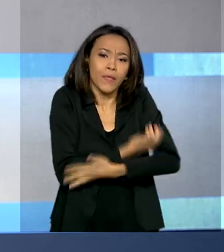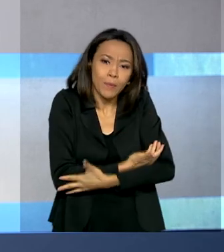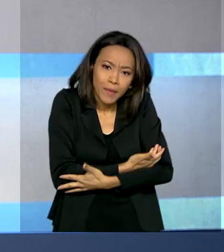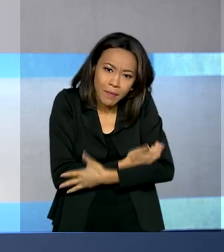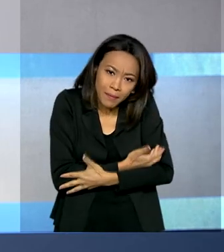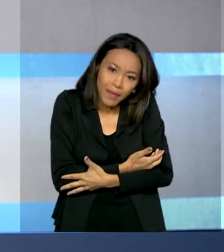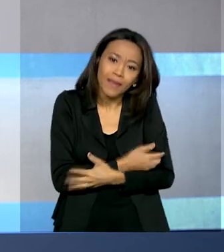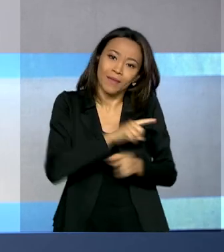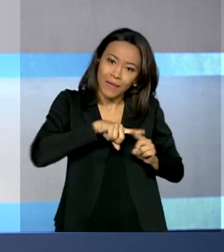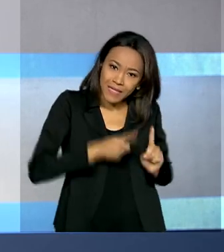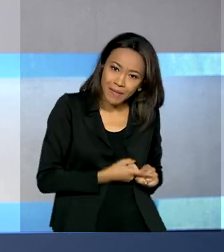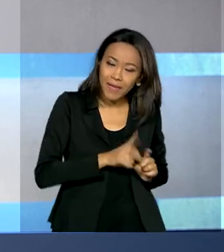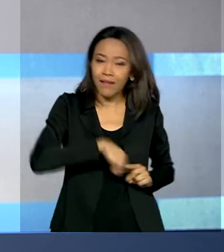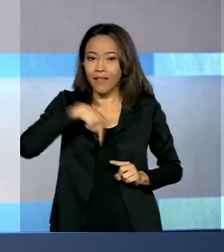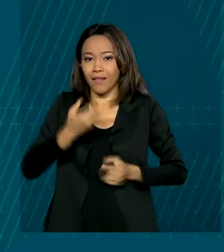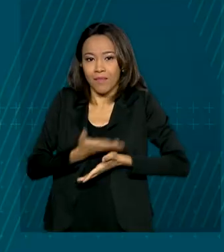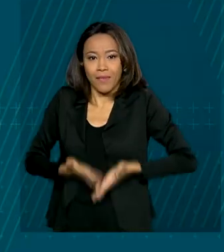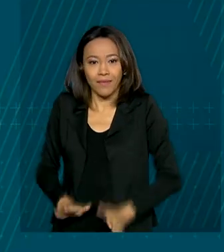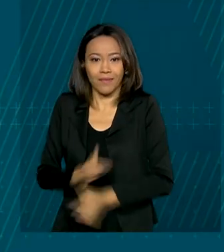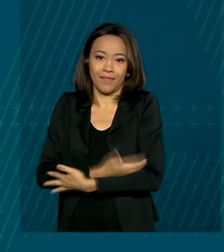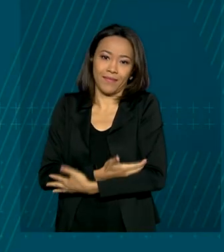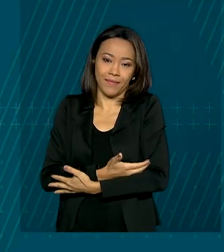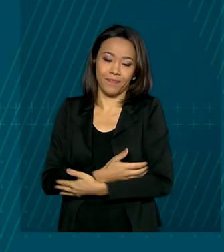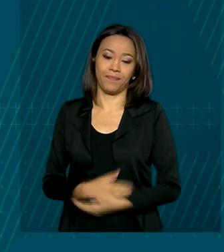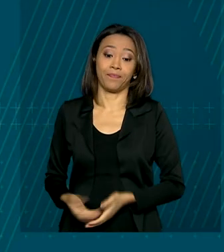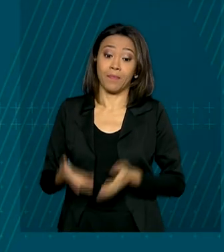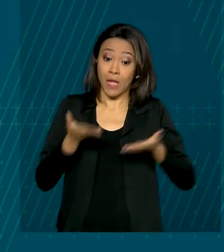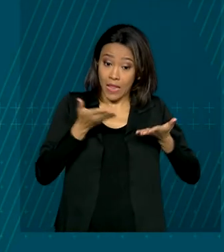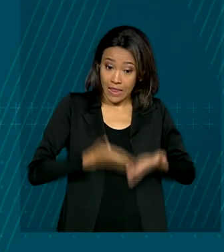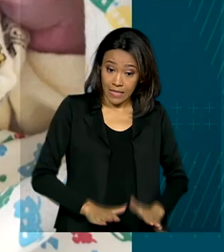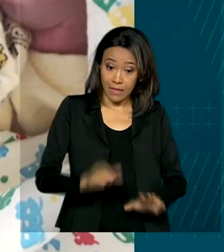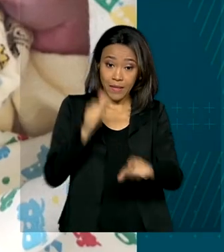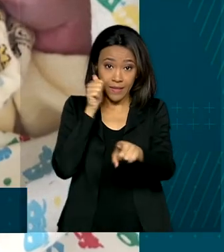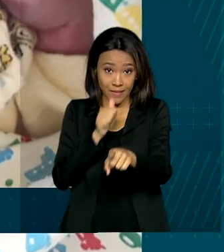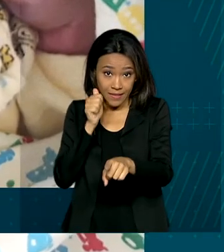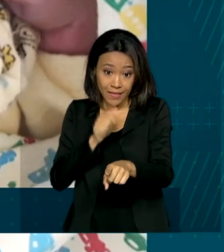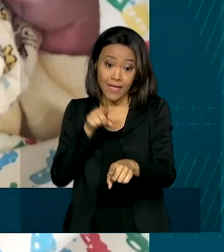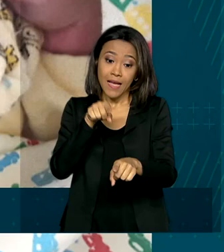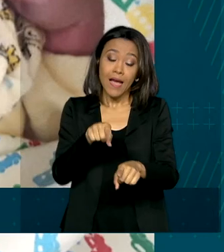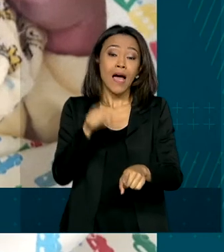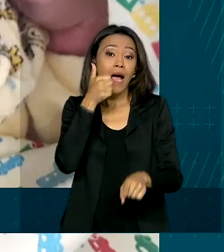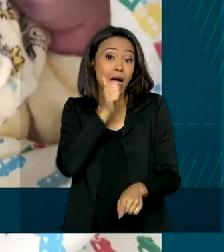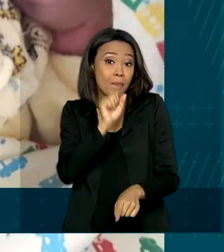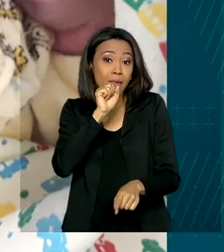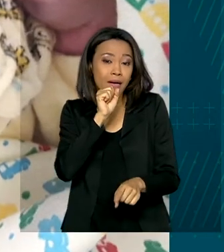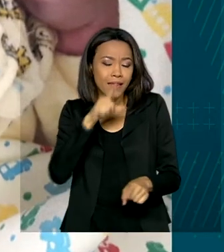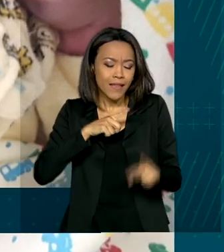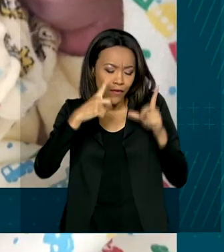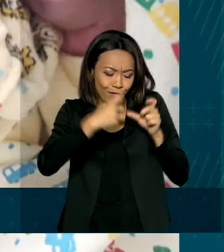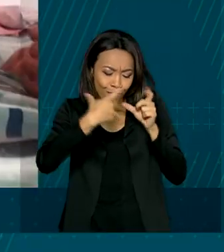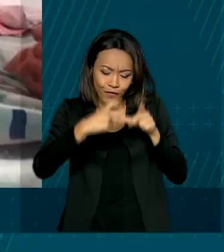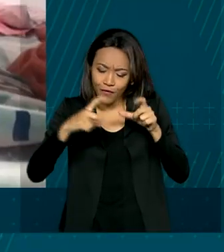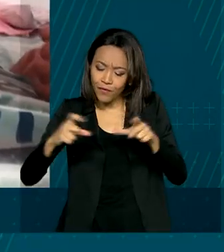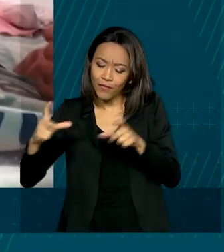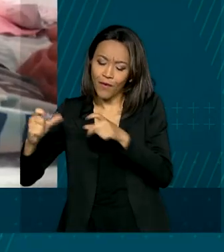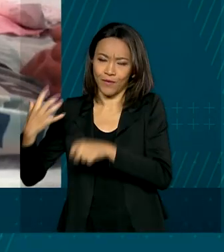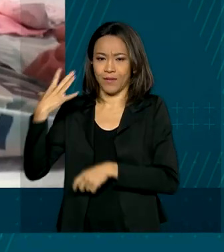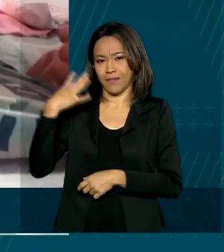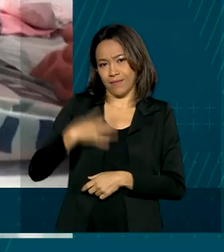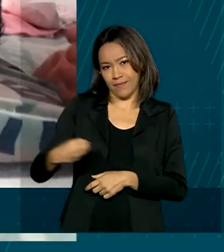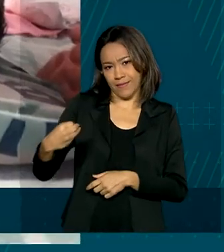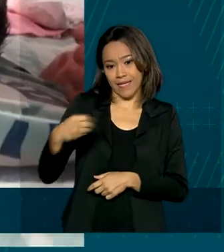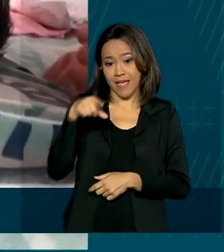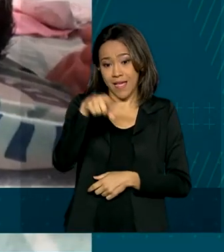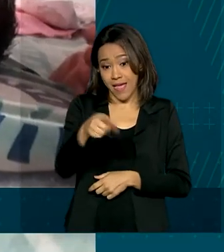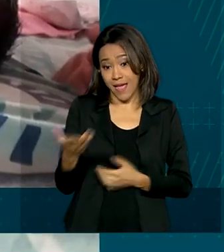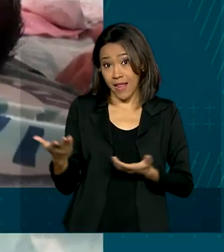-natal ao pós-parto. Do nascimento de Esther, Francilene guarda fotos e boas recordações. A